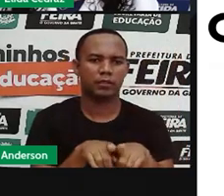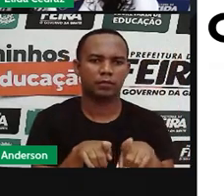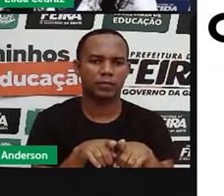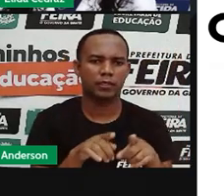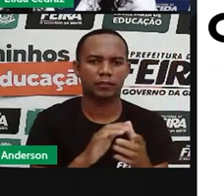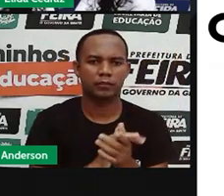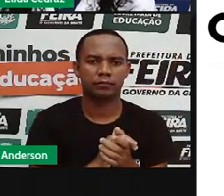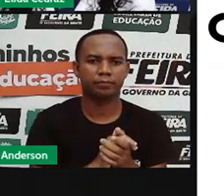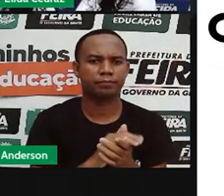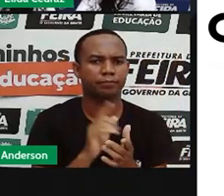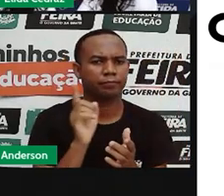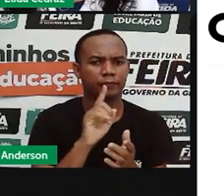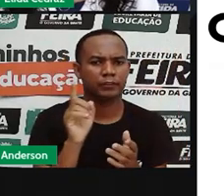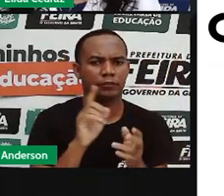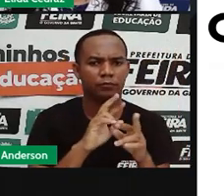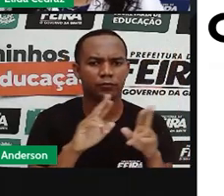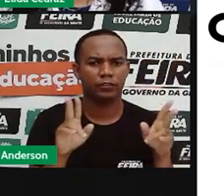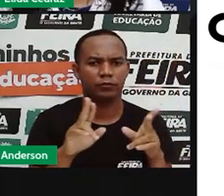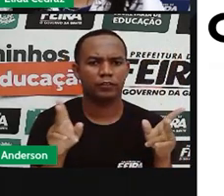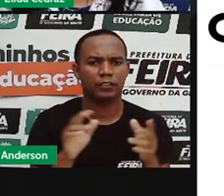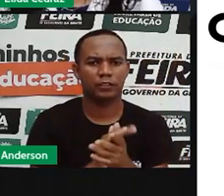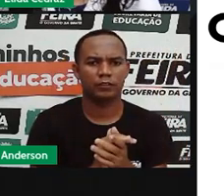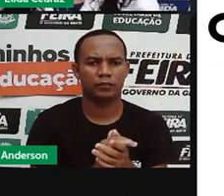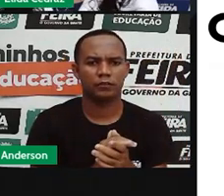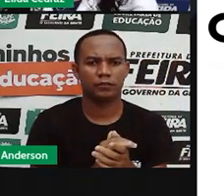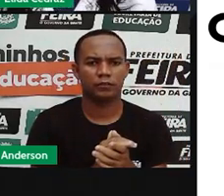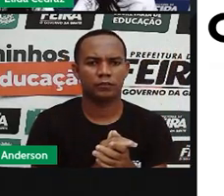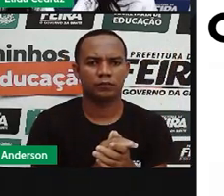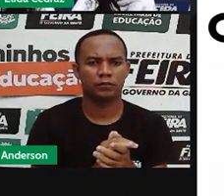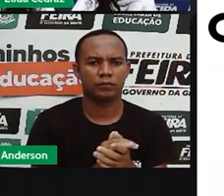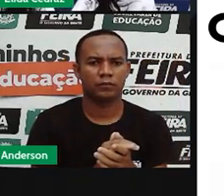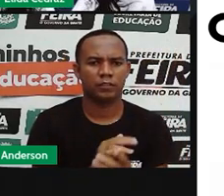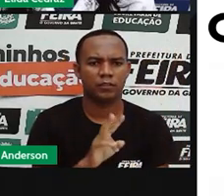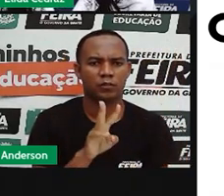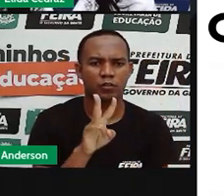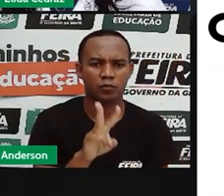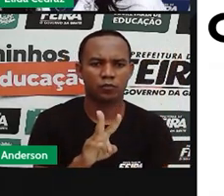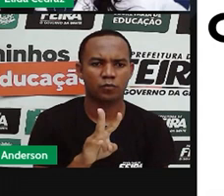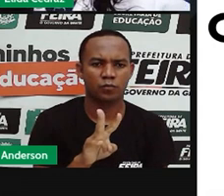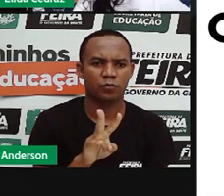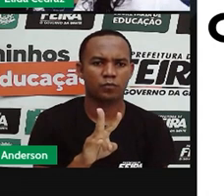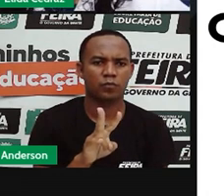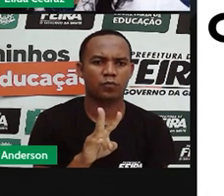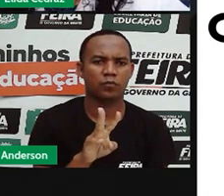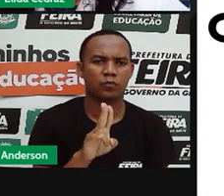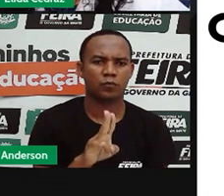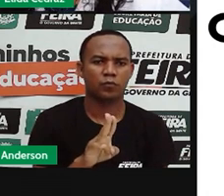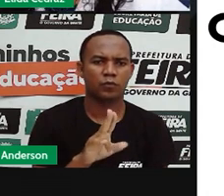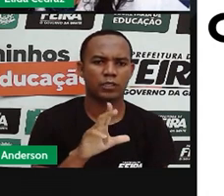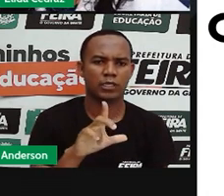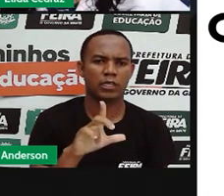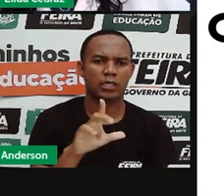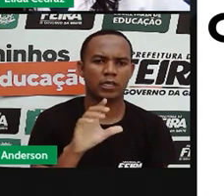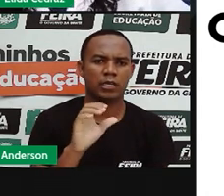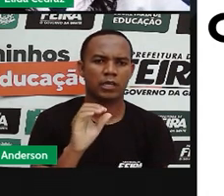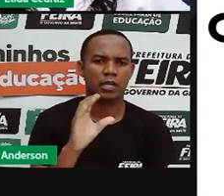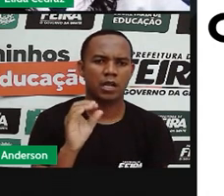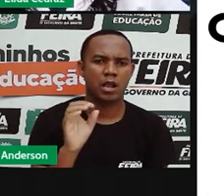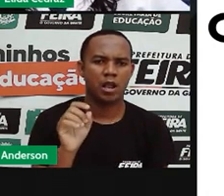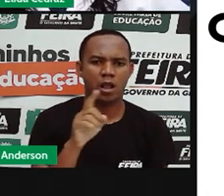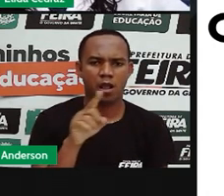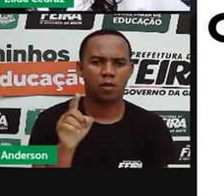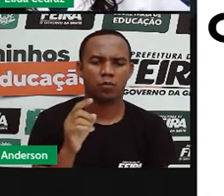Não, o vulcão é da natureza. A vela é da